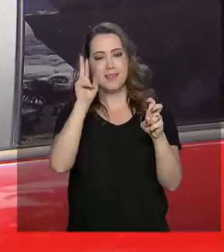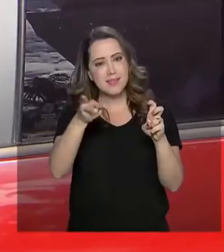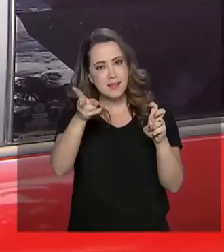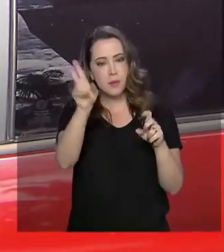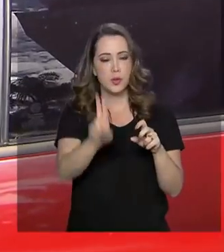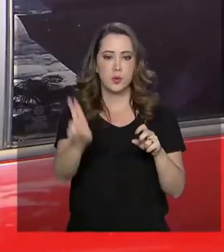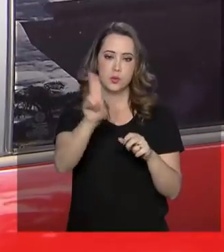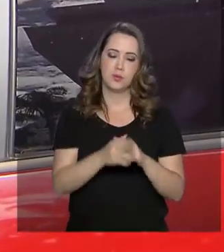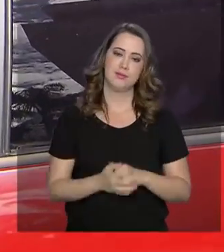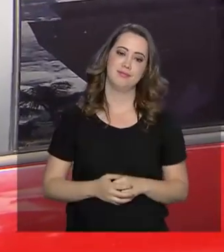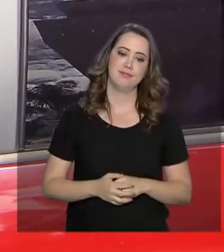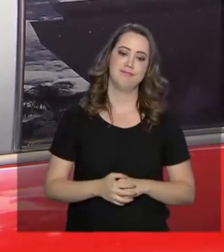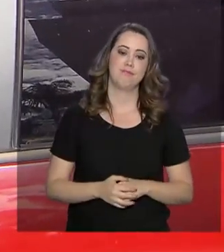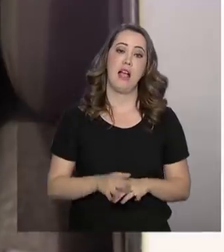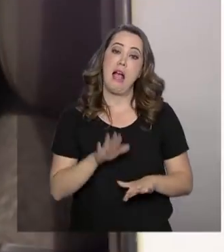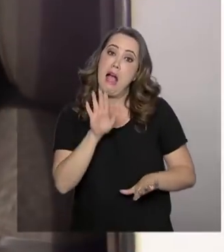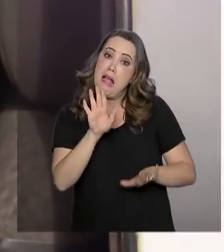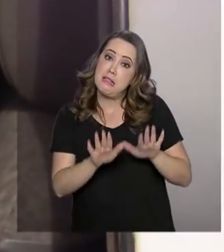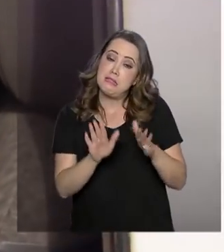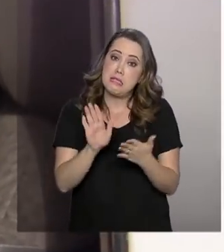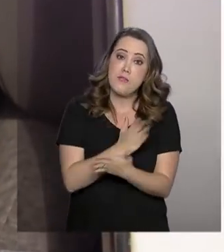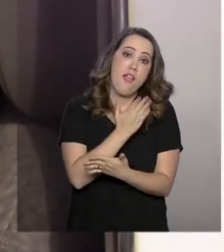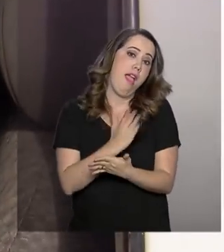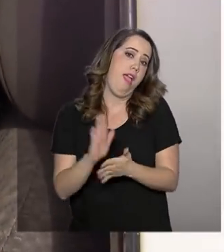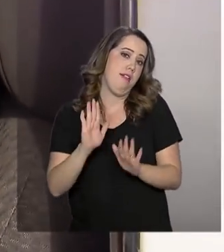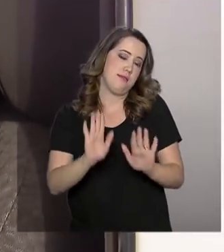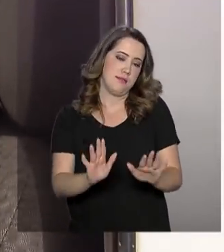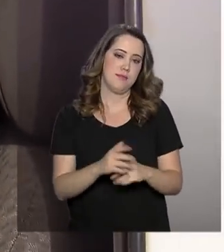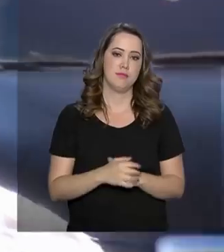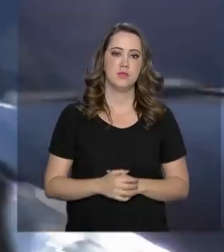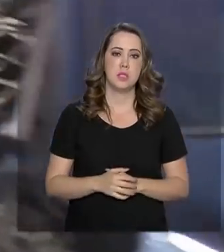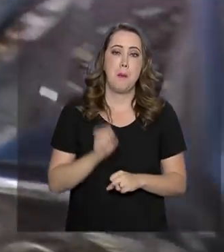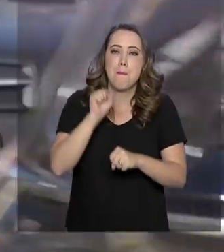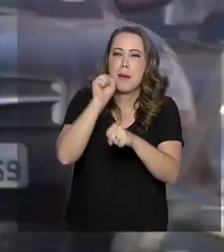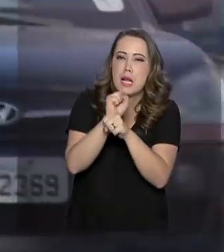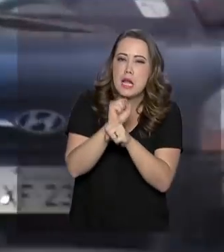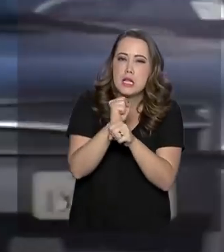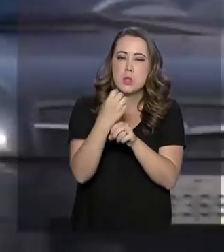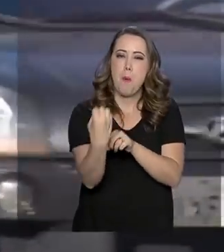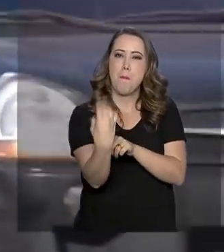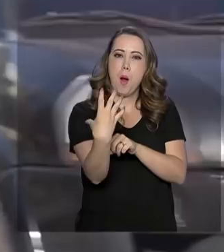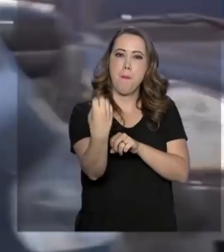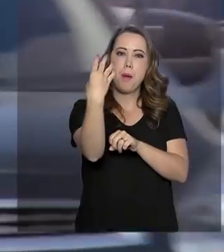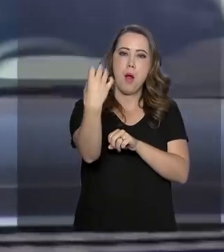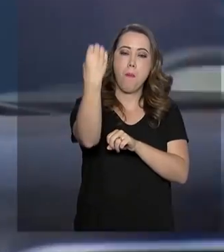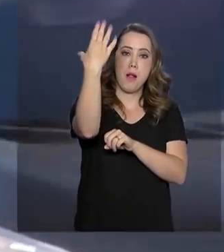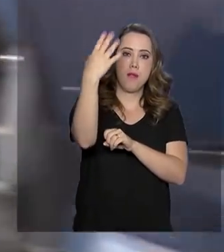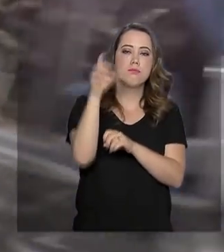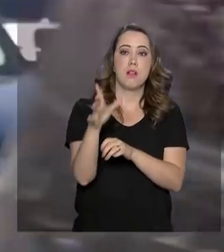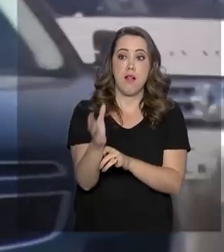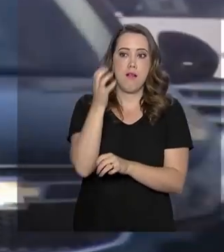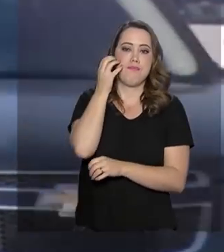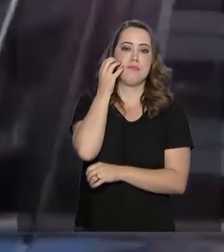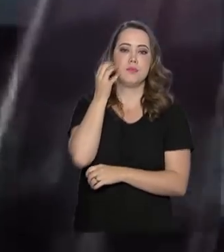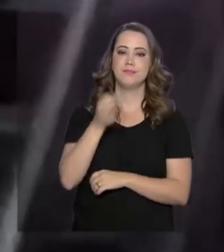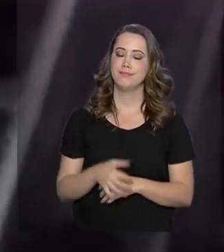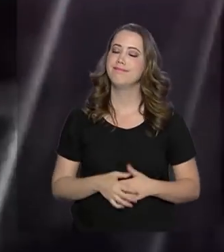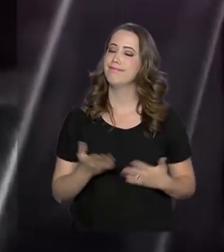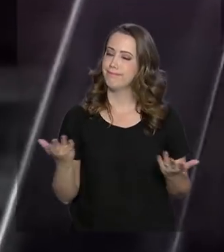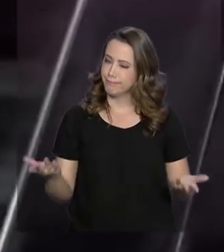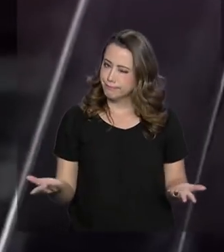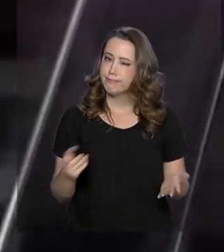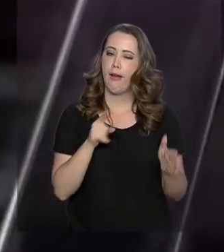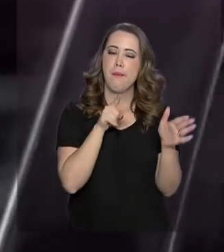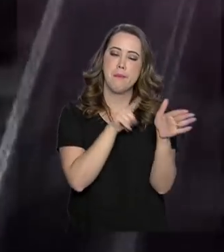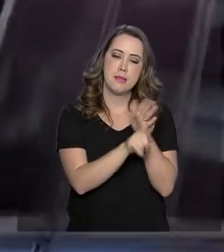Às vezes, não vou mentir. Quando está parado no sinal, eu atendo. Pesquisa divulgada pelo Ministério da Saúde aponta que